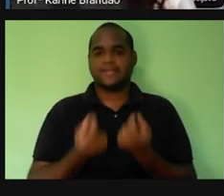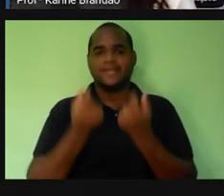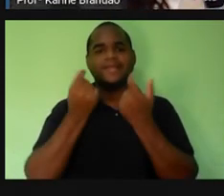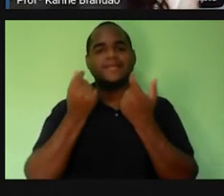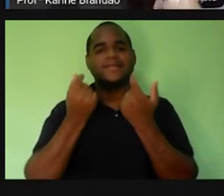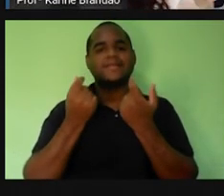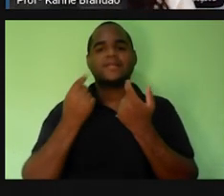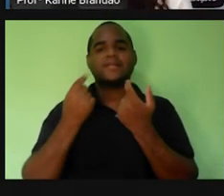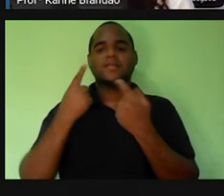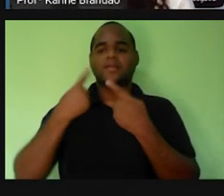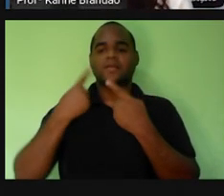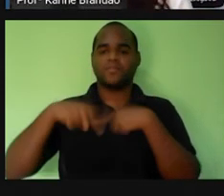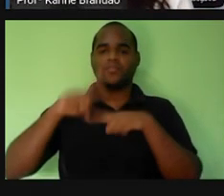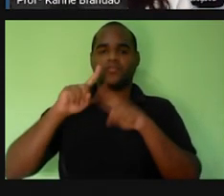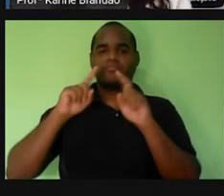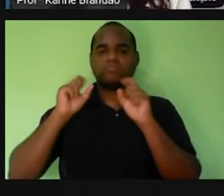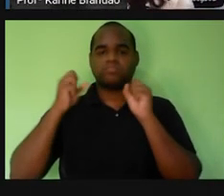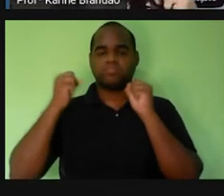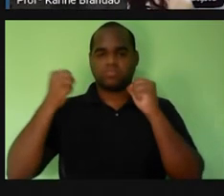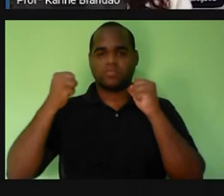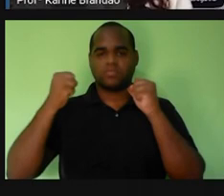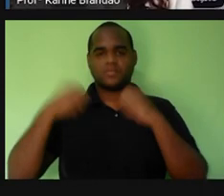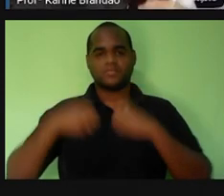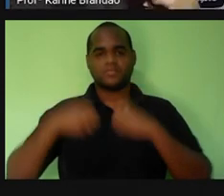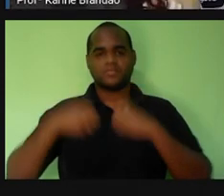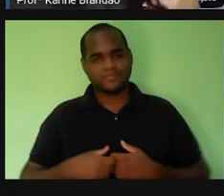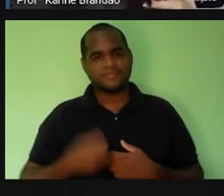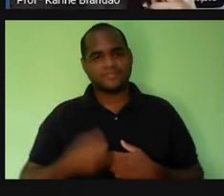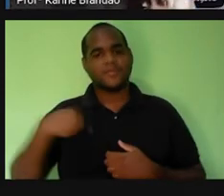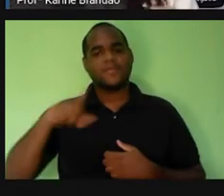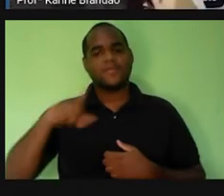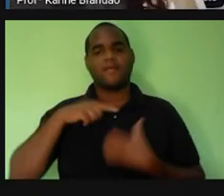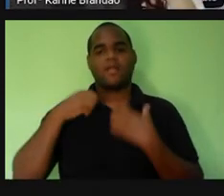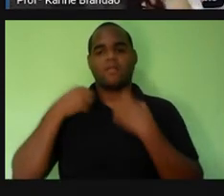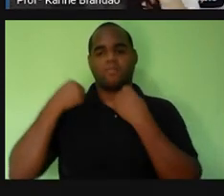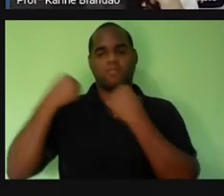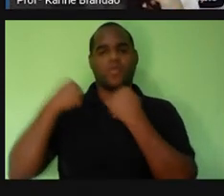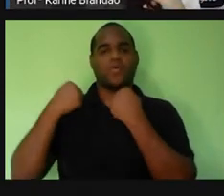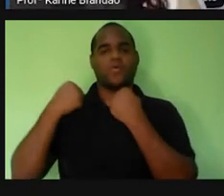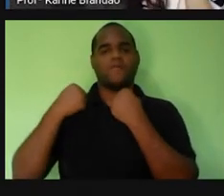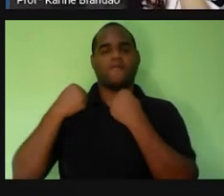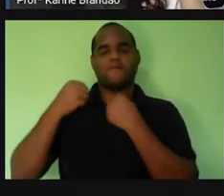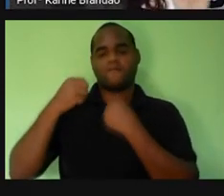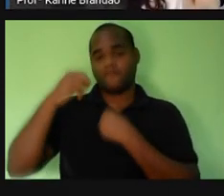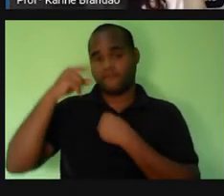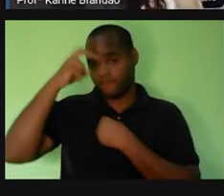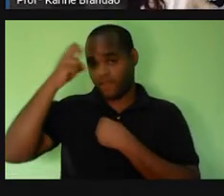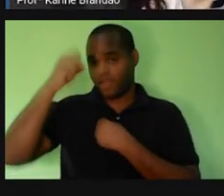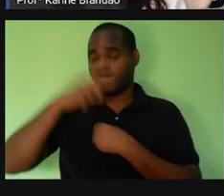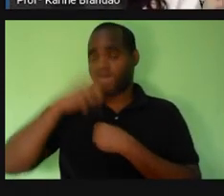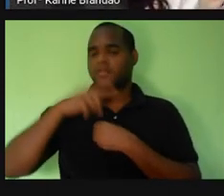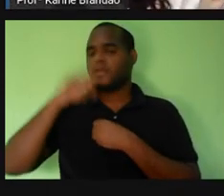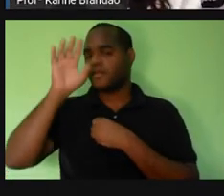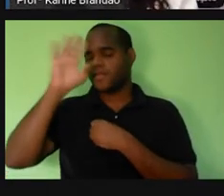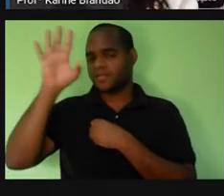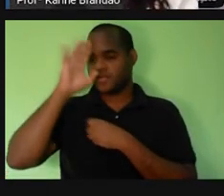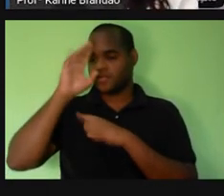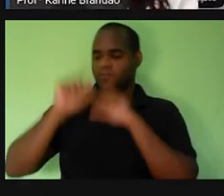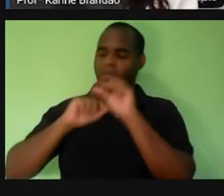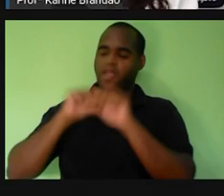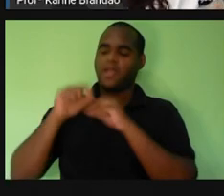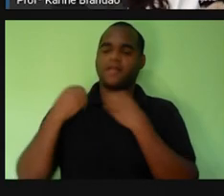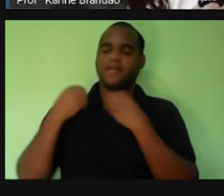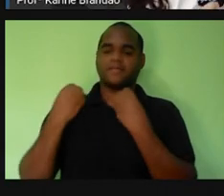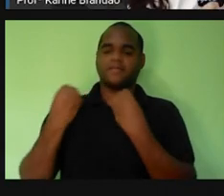falando de poder. E quando a gente trata de poder, a gente tem que pensar a quem serve esse poder.